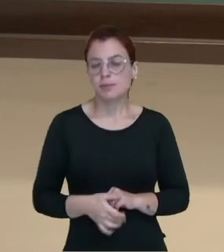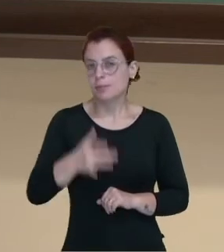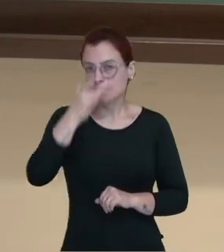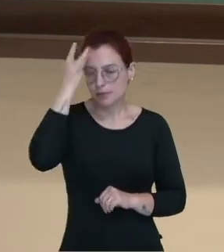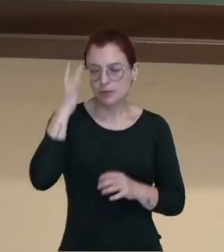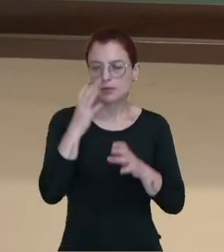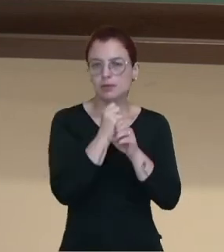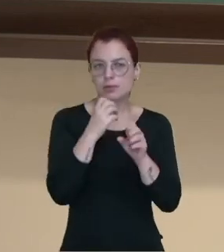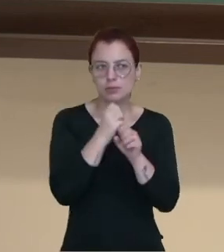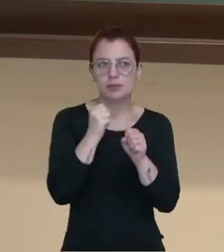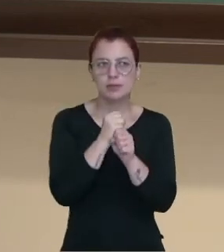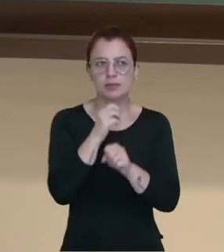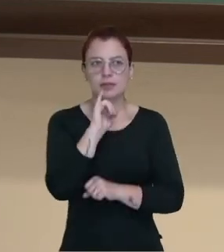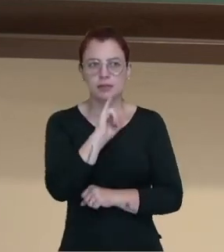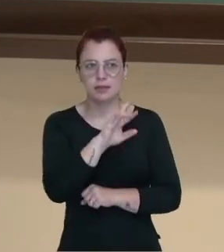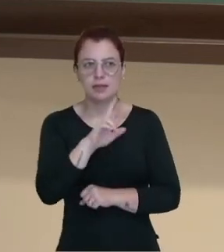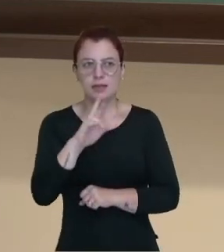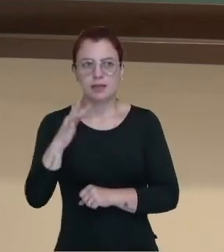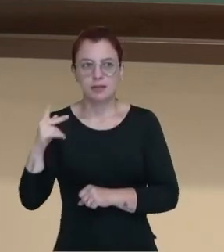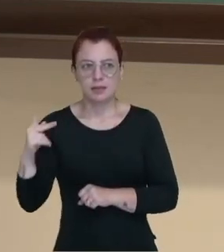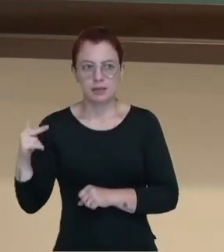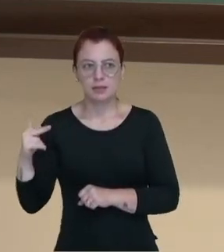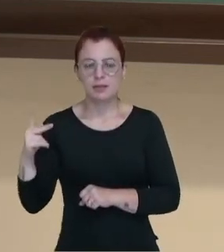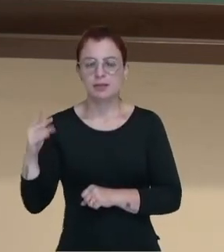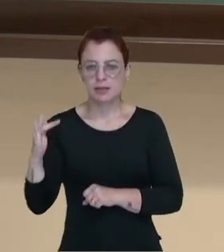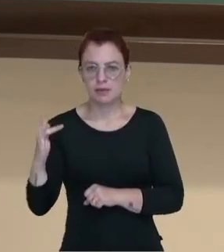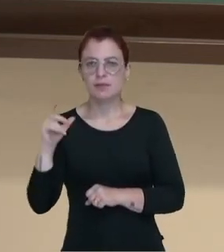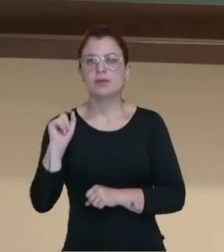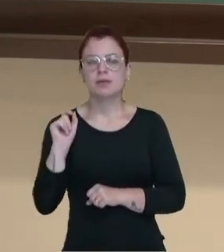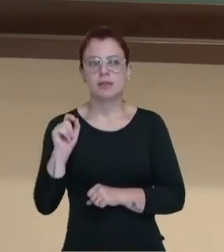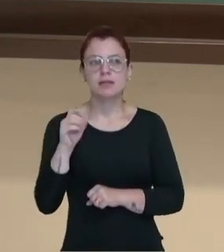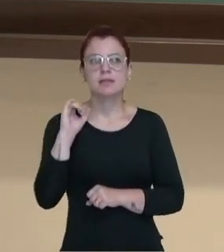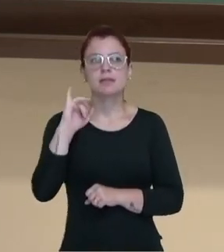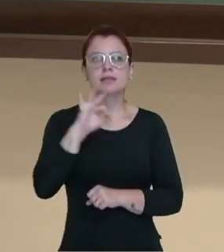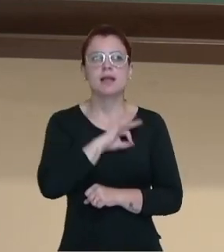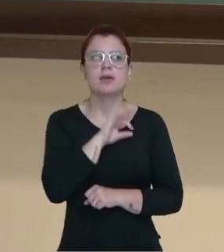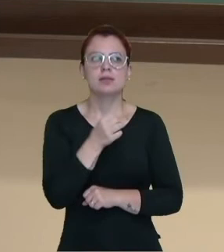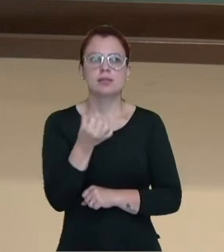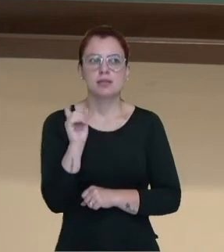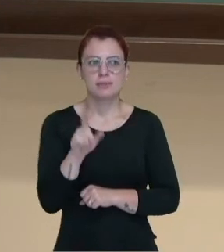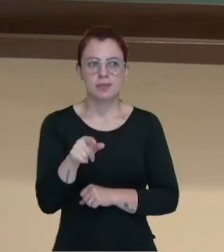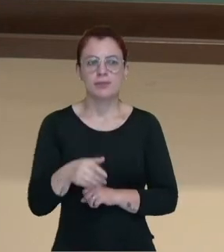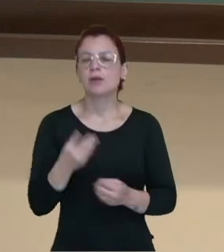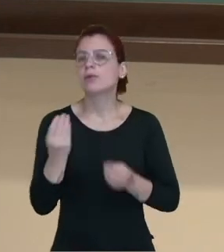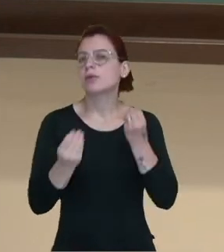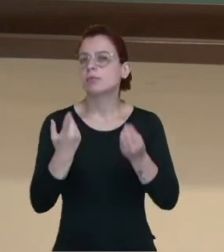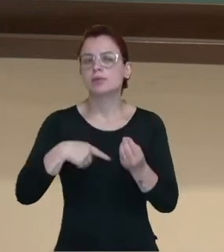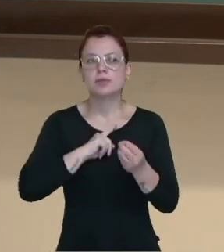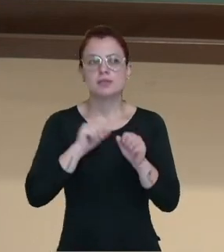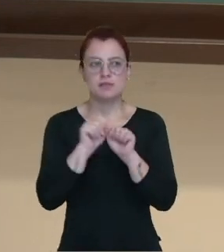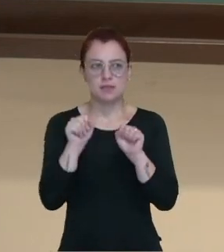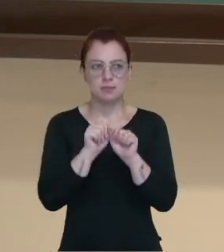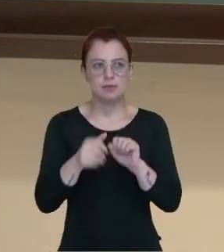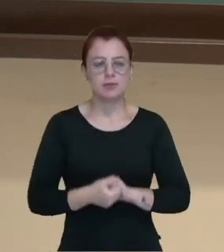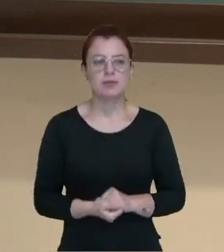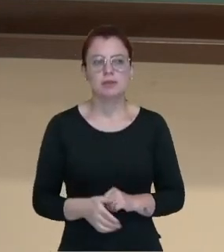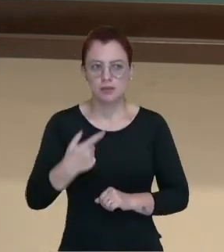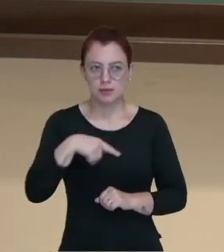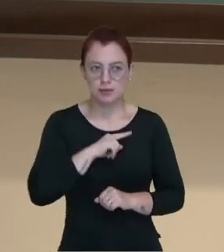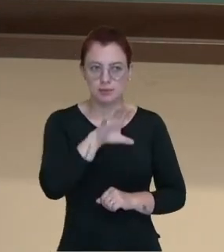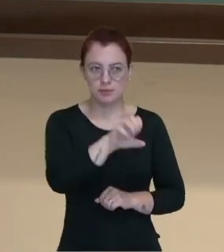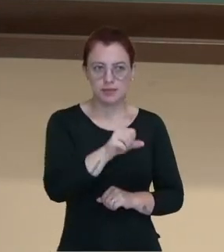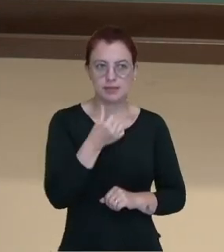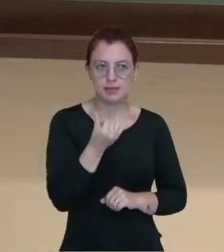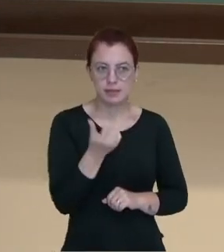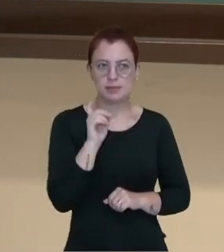imposto de renda de um trabalhador cujo a base do cálculo é 6 mil reais. Então como que nós fazemos pessoal? Nós pegamos os 6